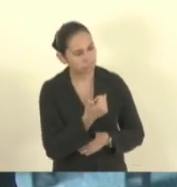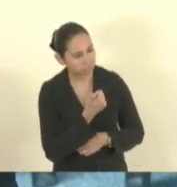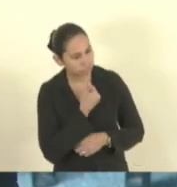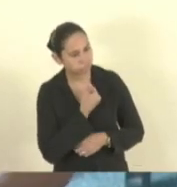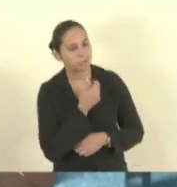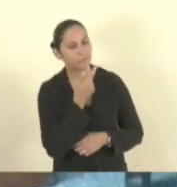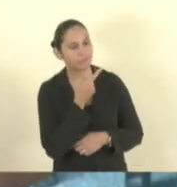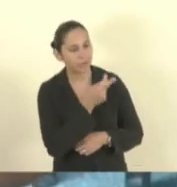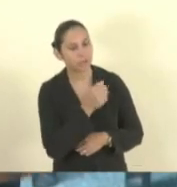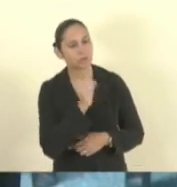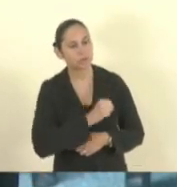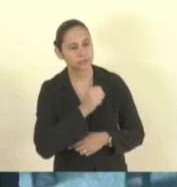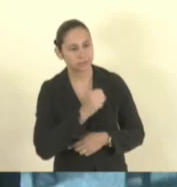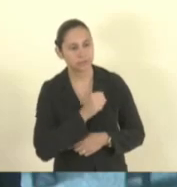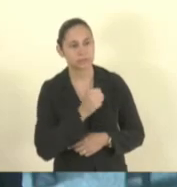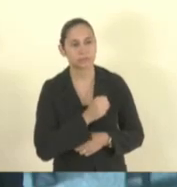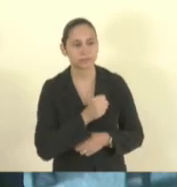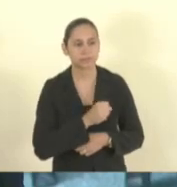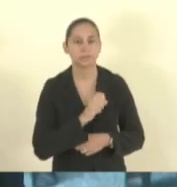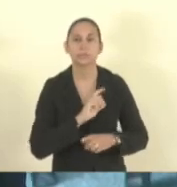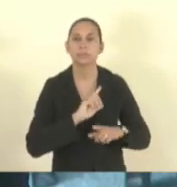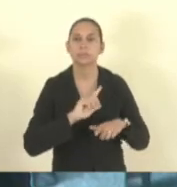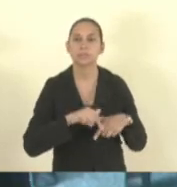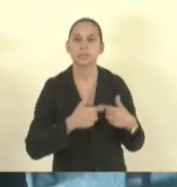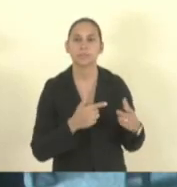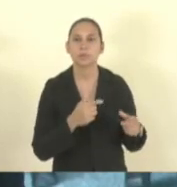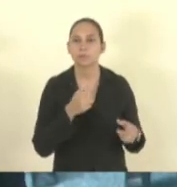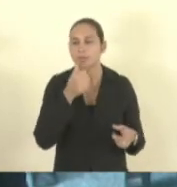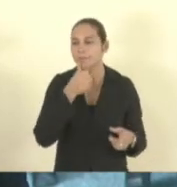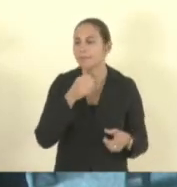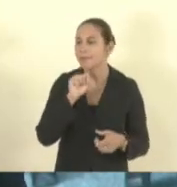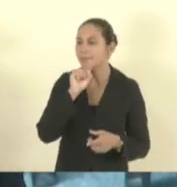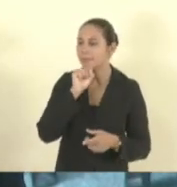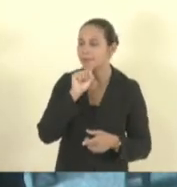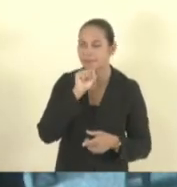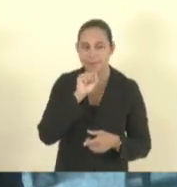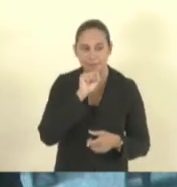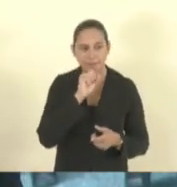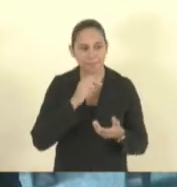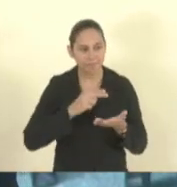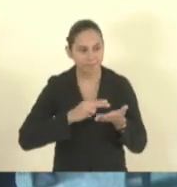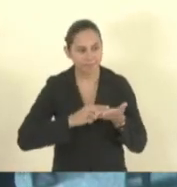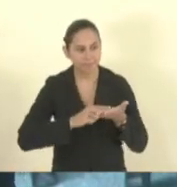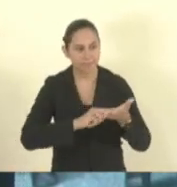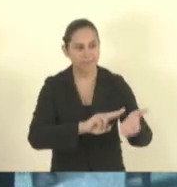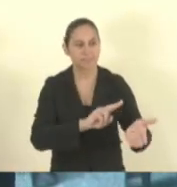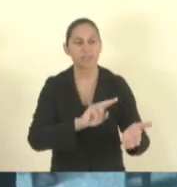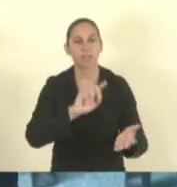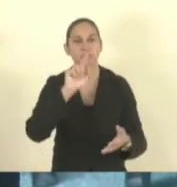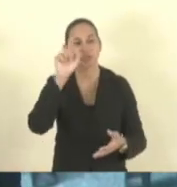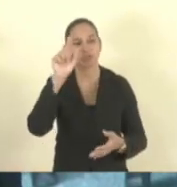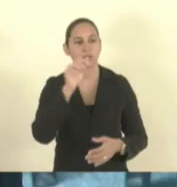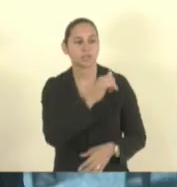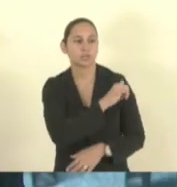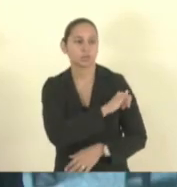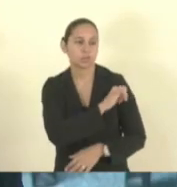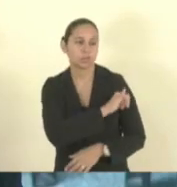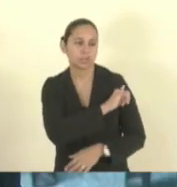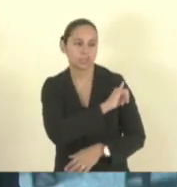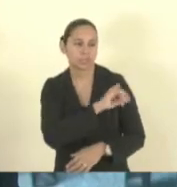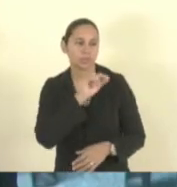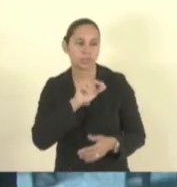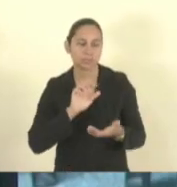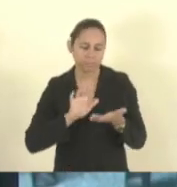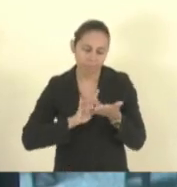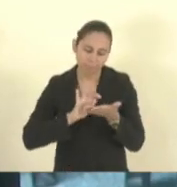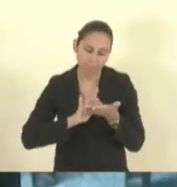ele contou para ela e depois ela ainda mandou mensagem ali para a tia dele lá no Rio que ele estava com o celular na sala